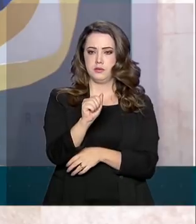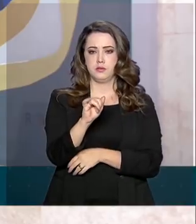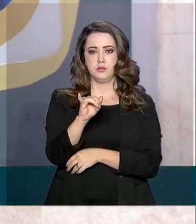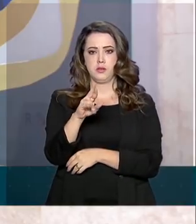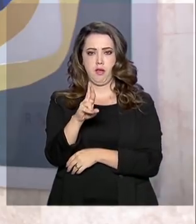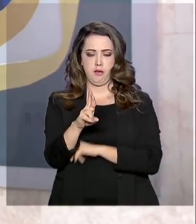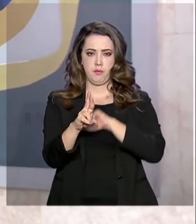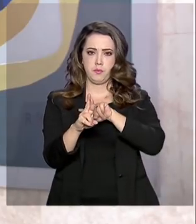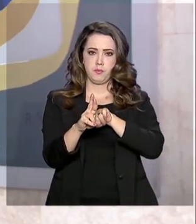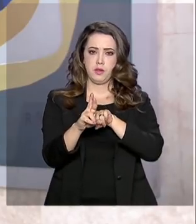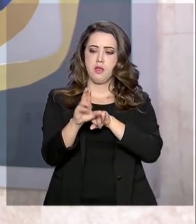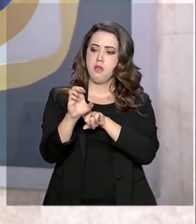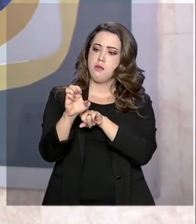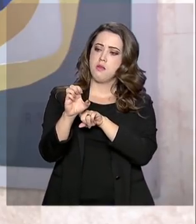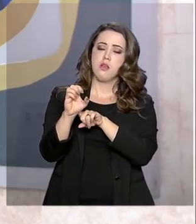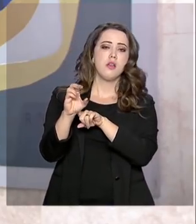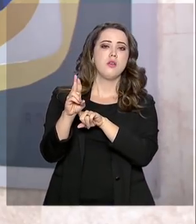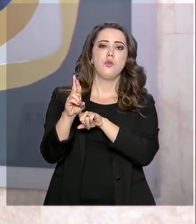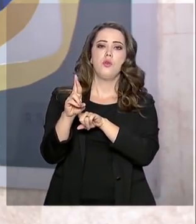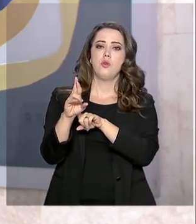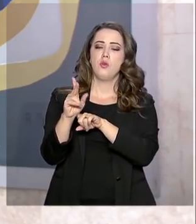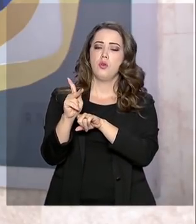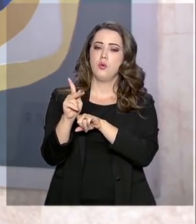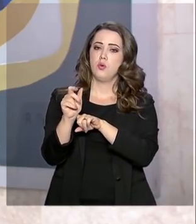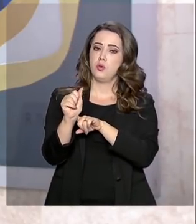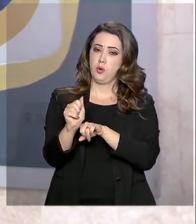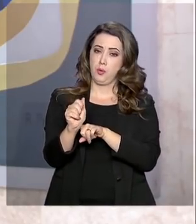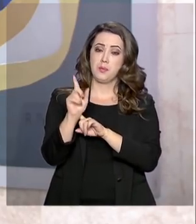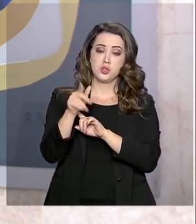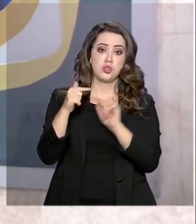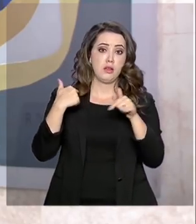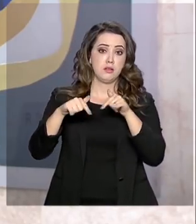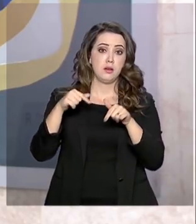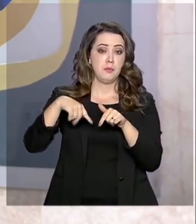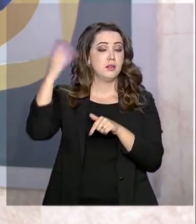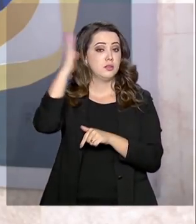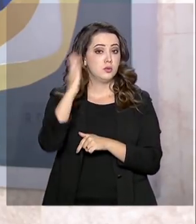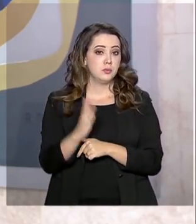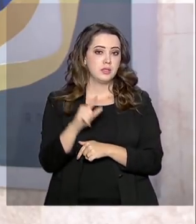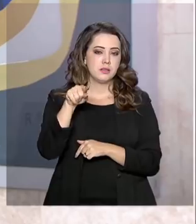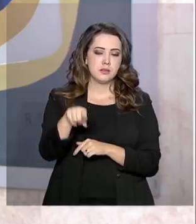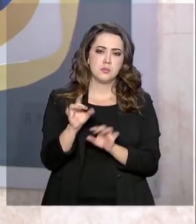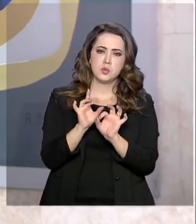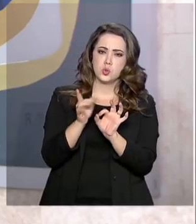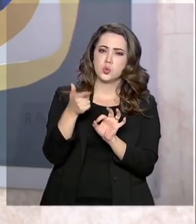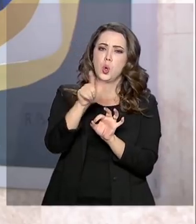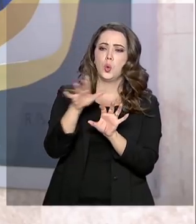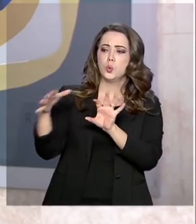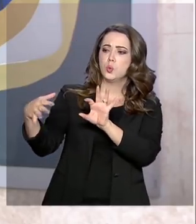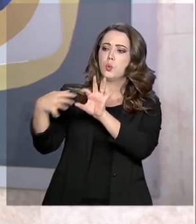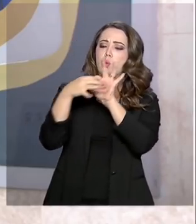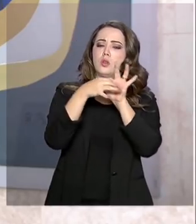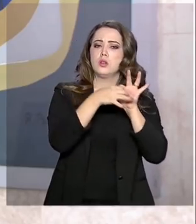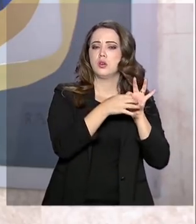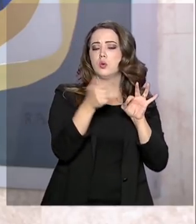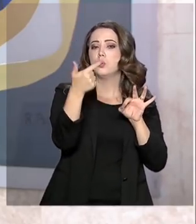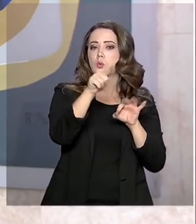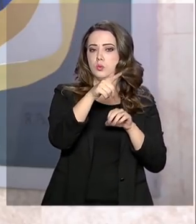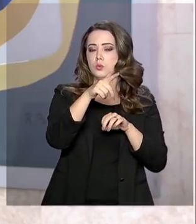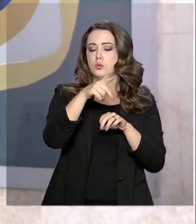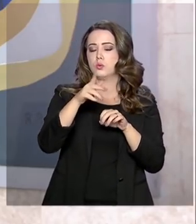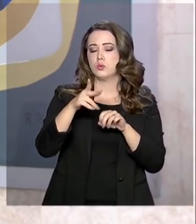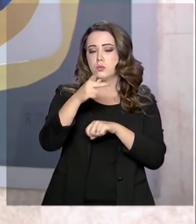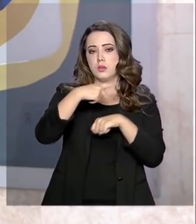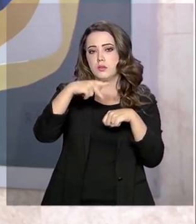opera voos no país, mas somente em rotas internacionais, ligando Madri, capital espanhola, às cidades das regiões